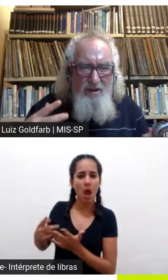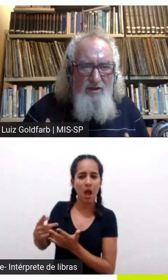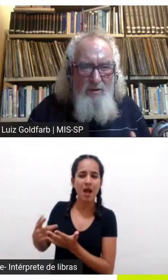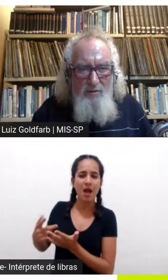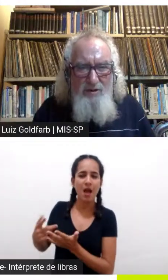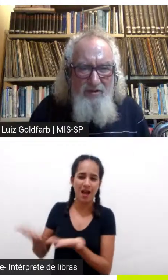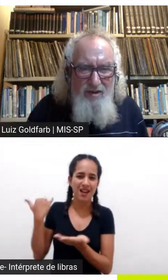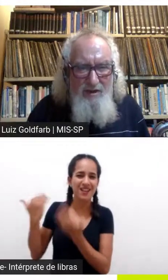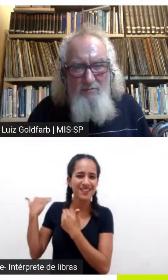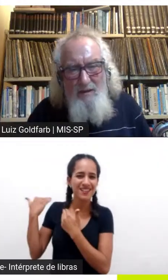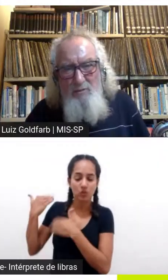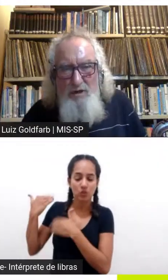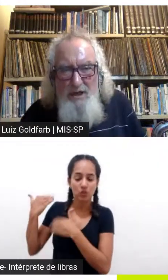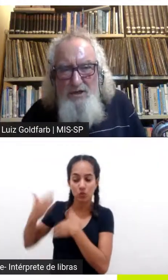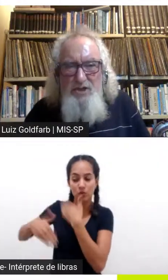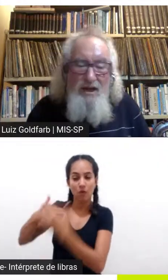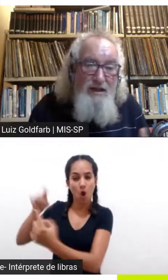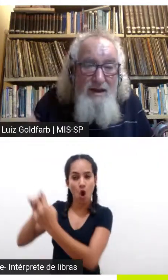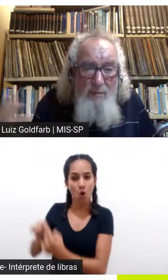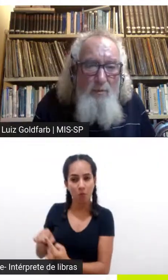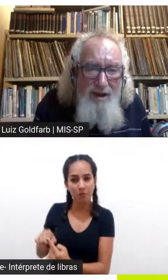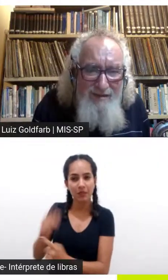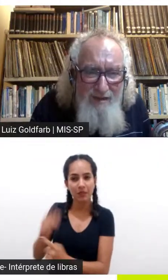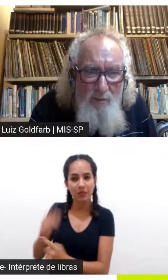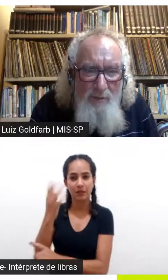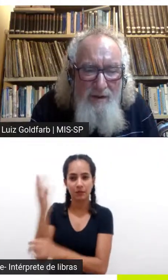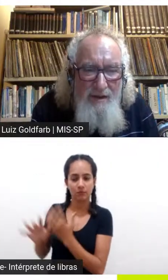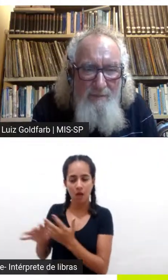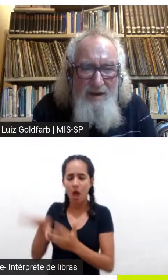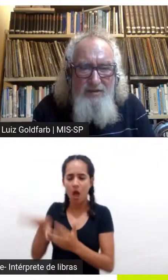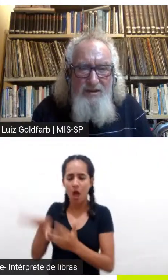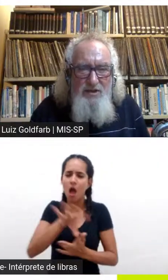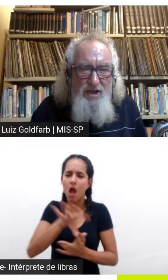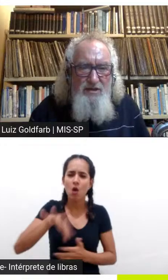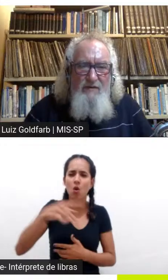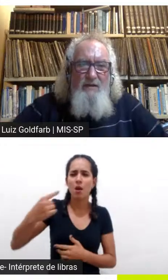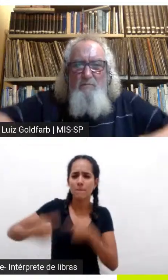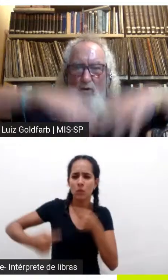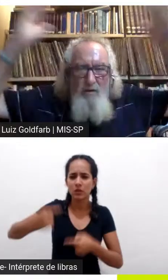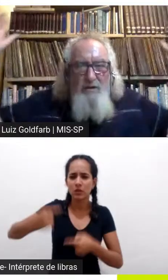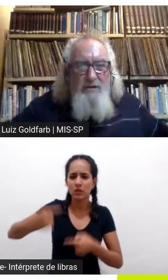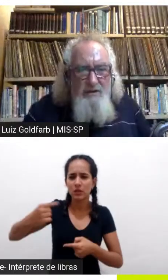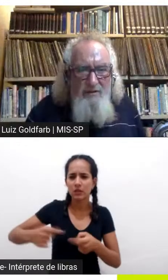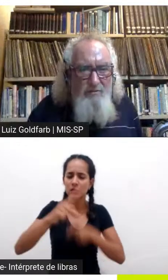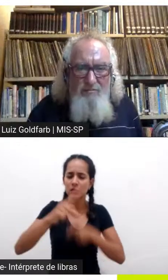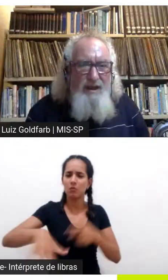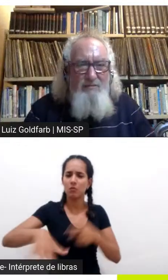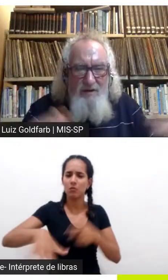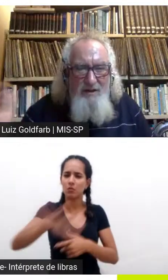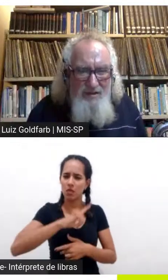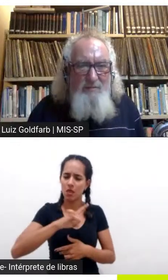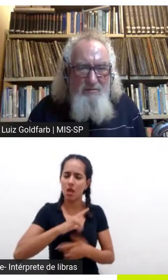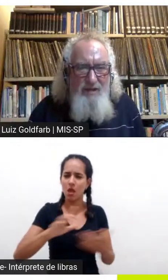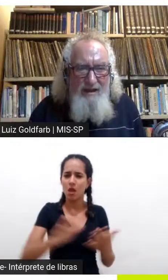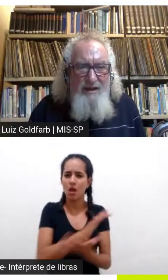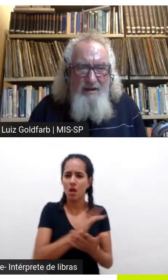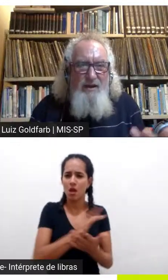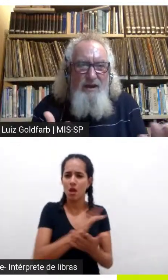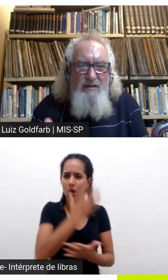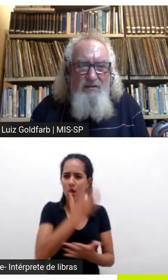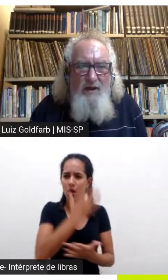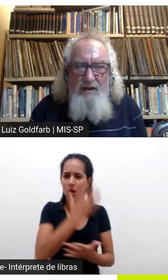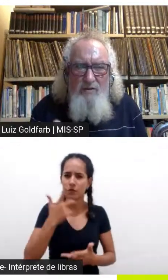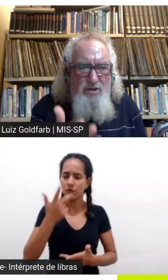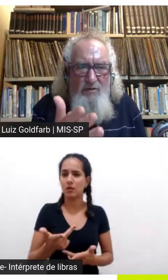que estão acontecendo na política e na população né parece que tem gente que fala pô eu não quero sabe não tem